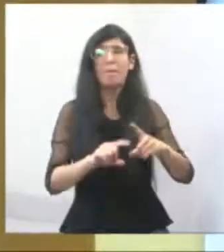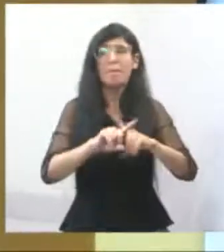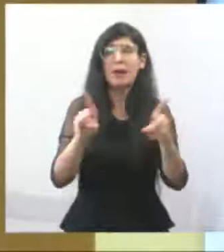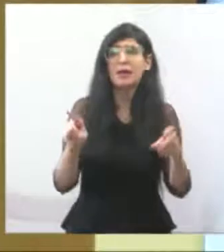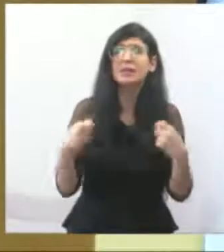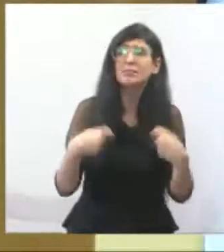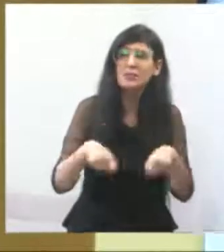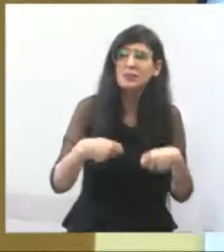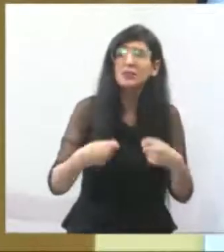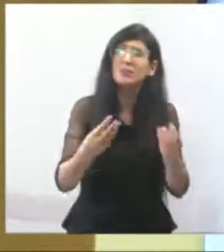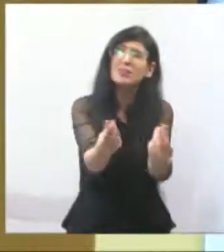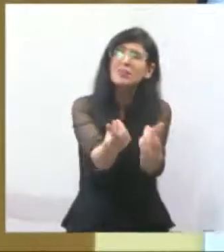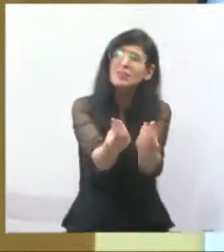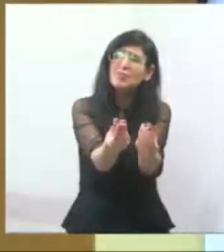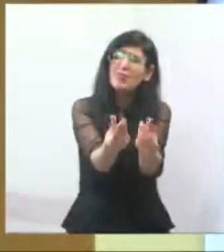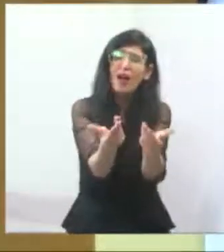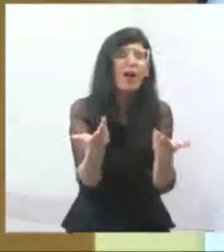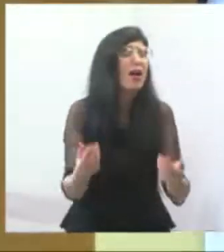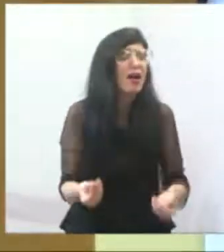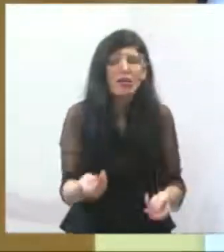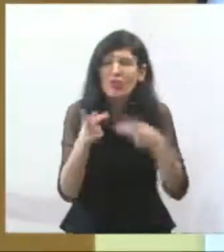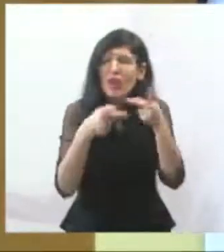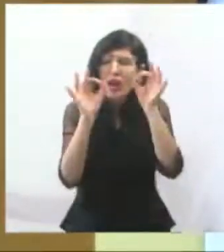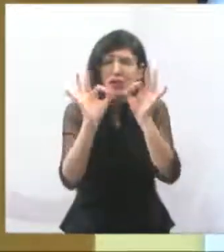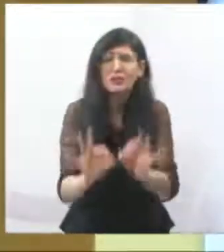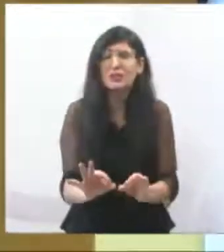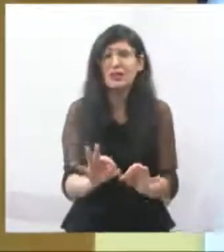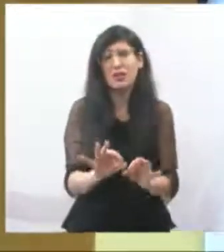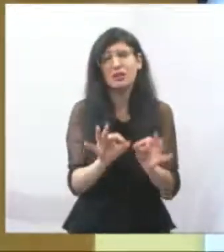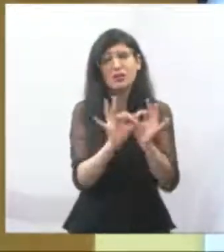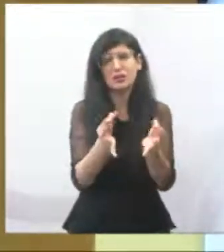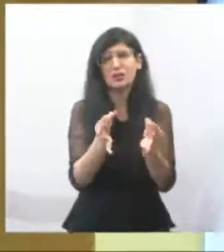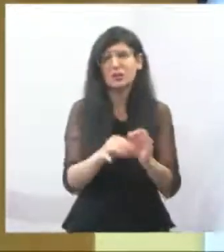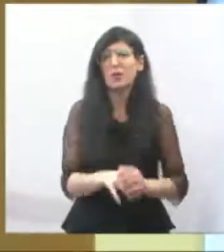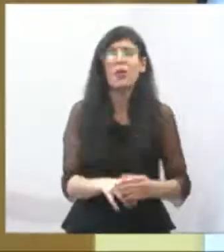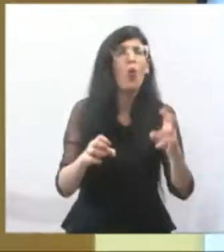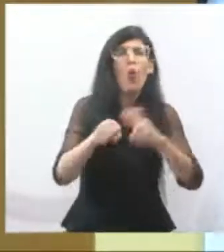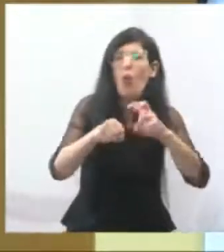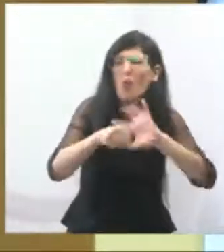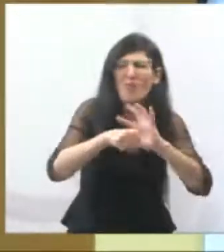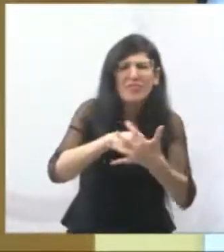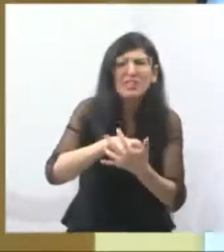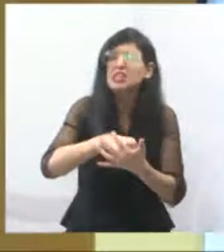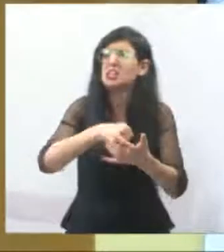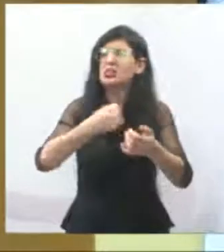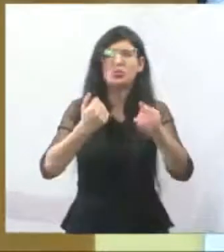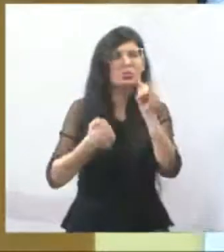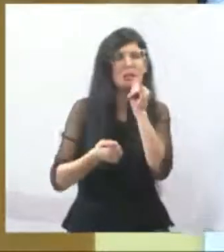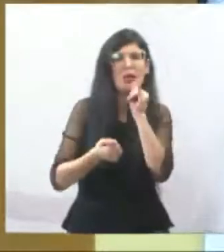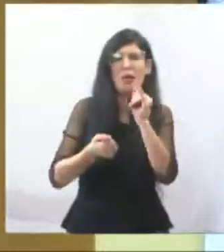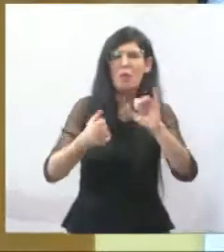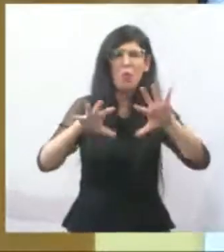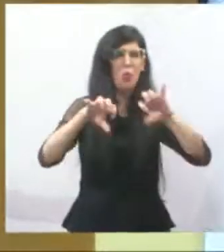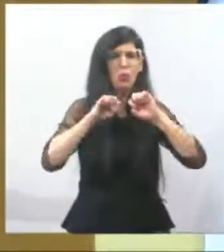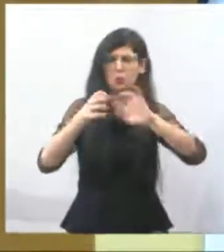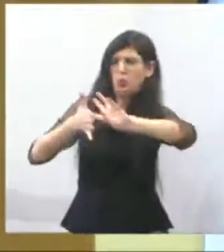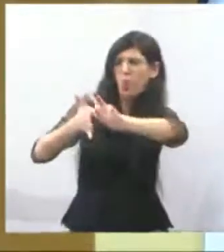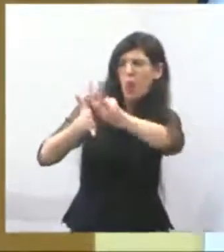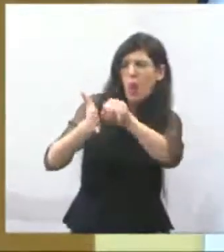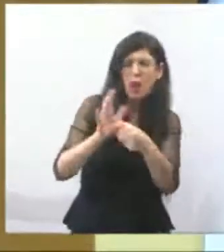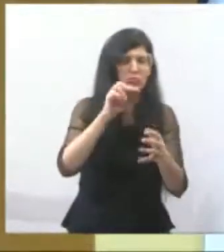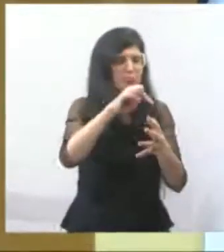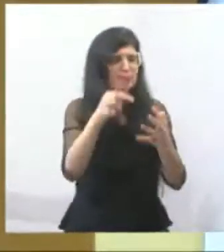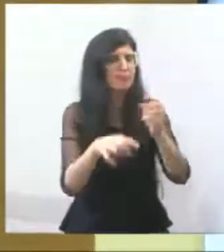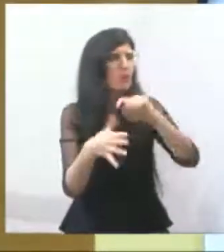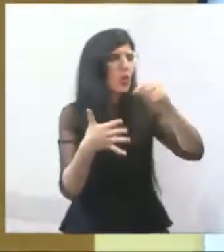está internado, seja Covid ou não. Isso não é só Covid, isso é qualquer cidadão, o direito dele saber o